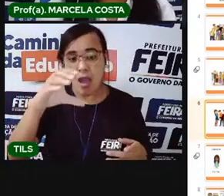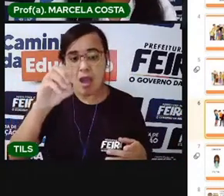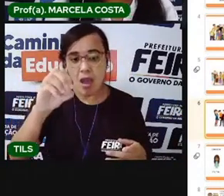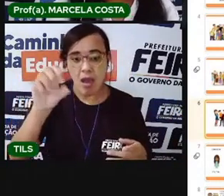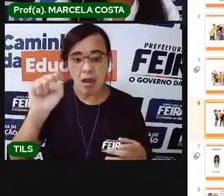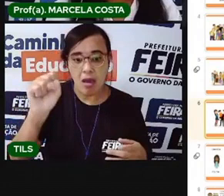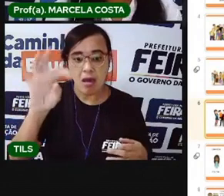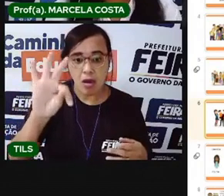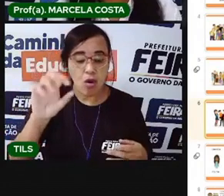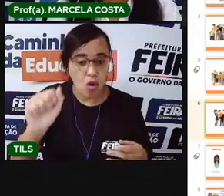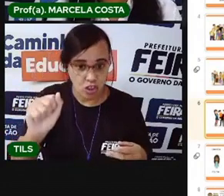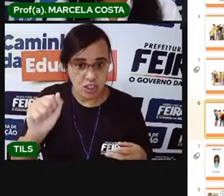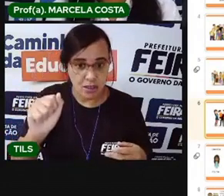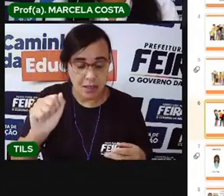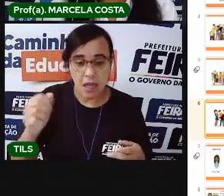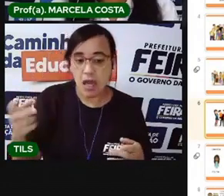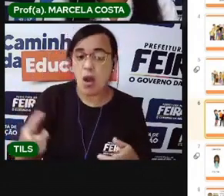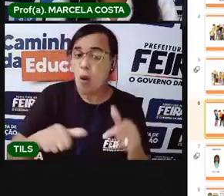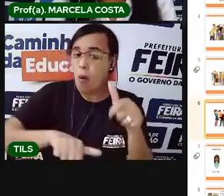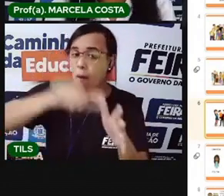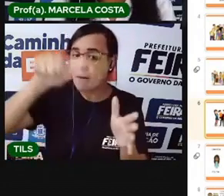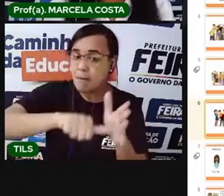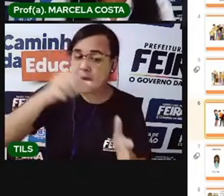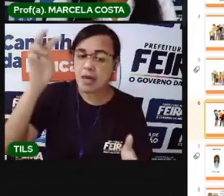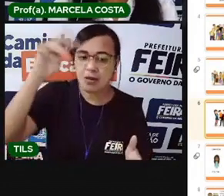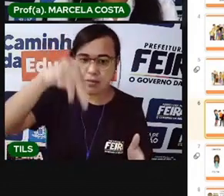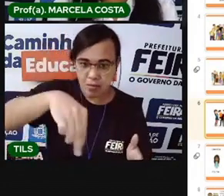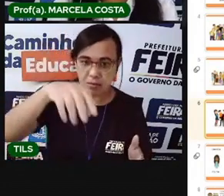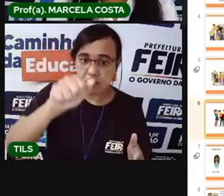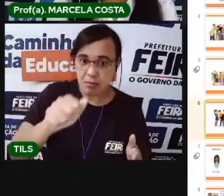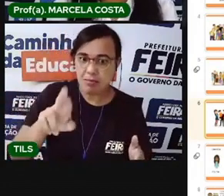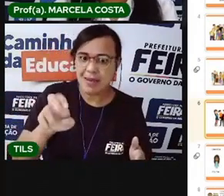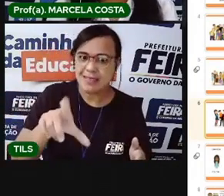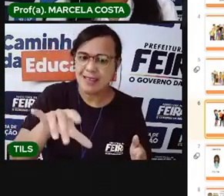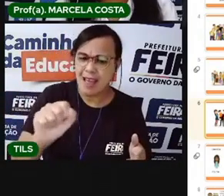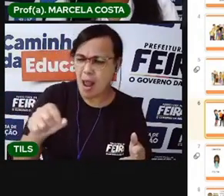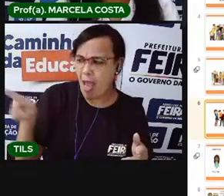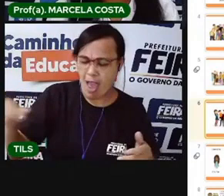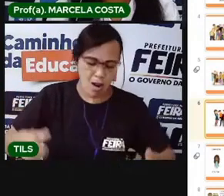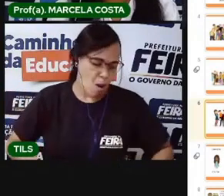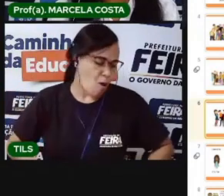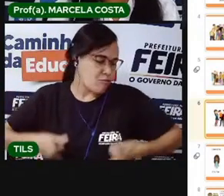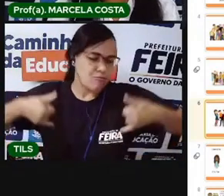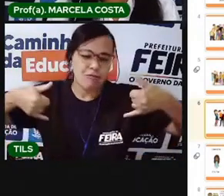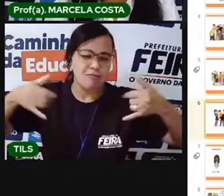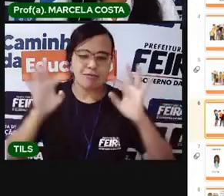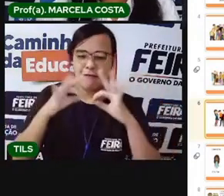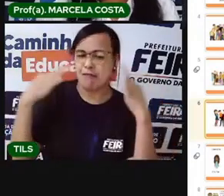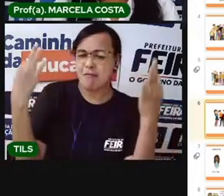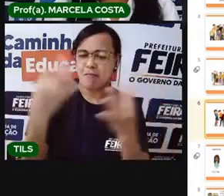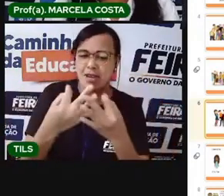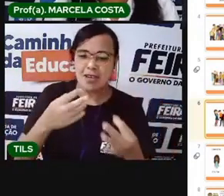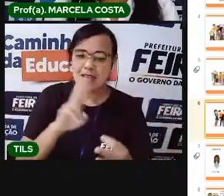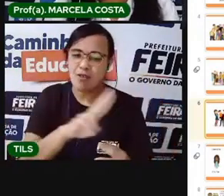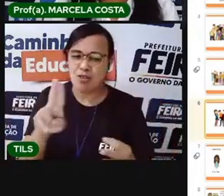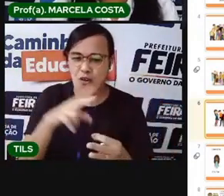com uma cela Costa e eu tenho muito orgulho do meu sobrenome. Ele representa a história da minha família. Esse